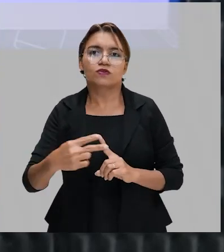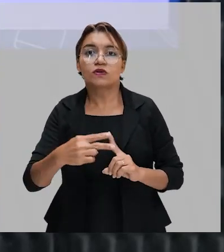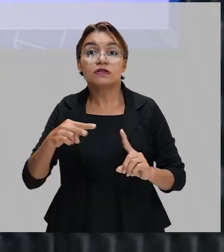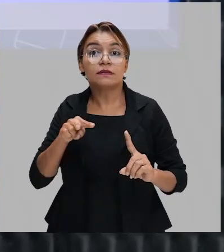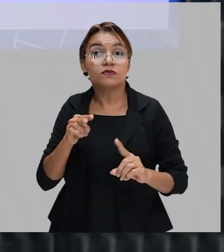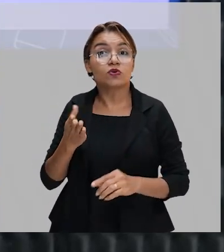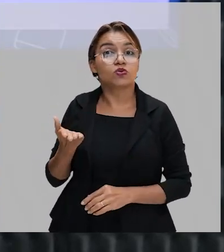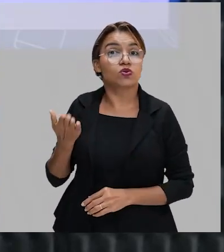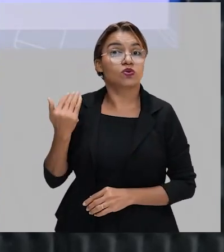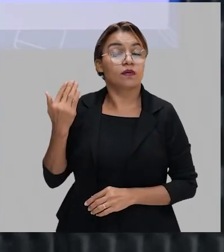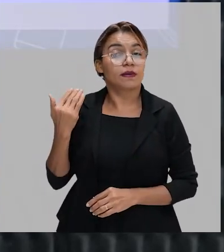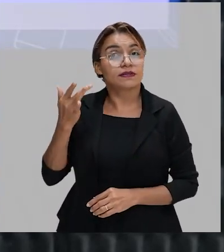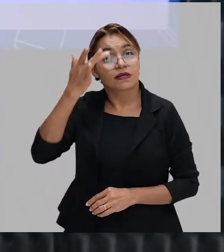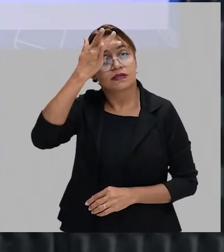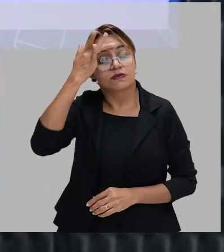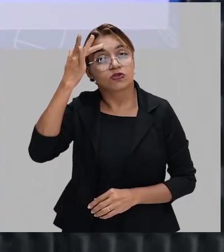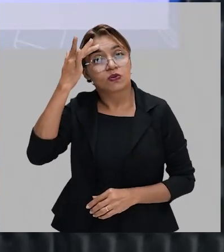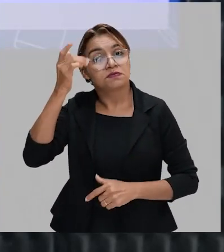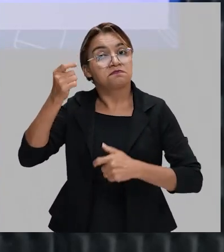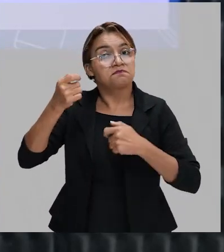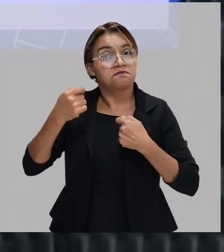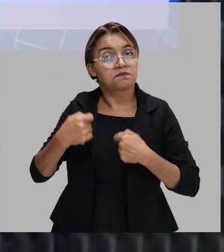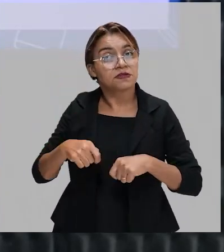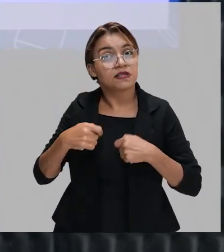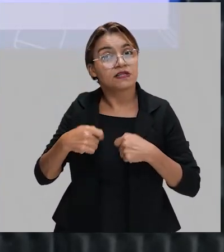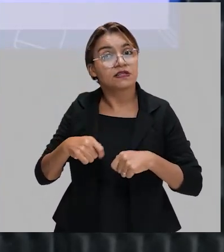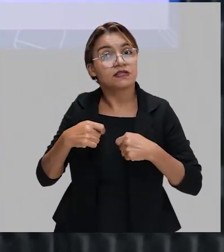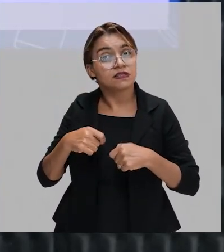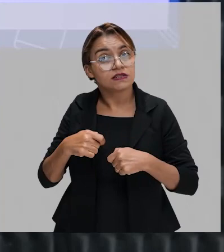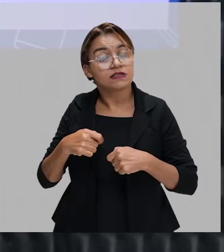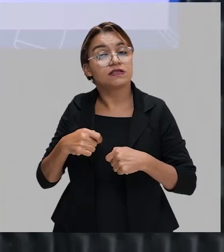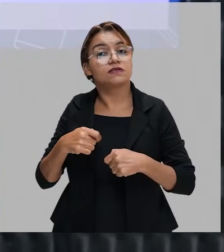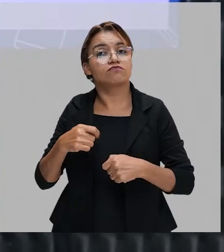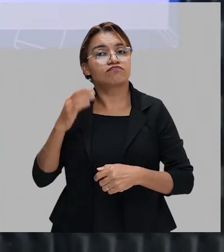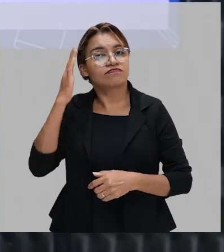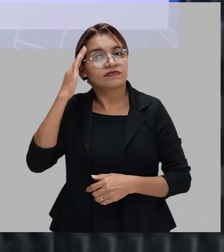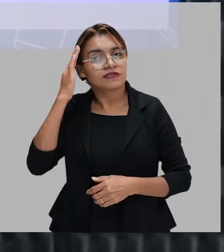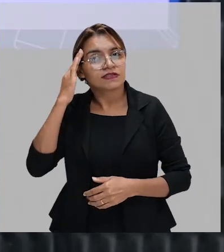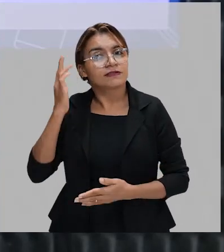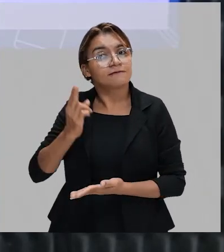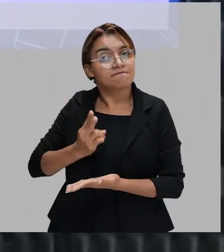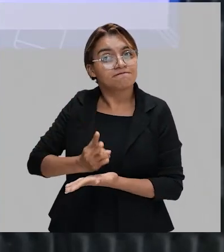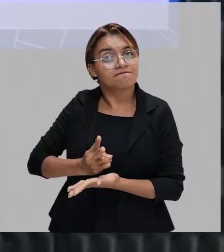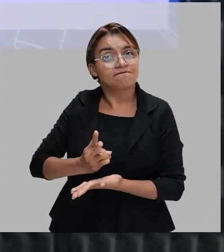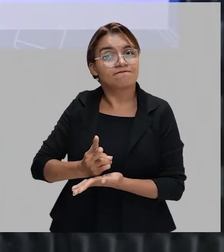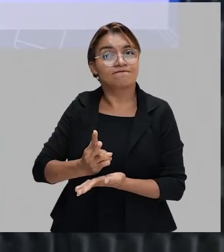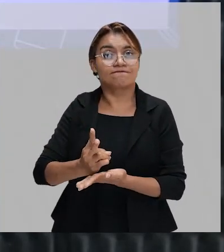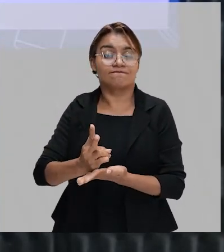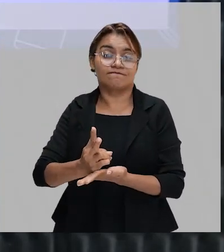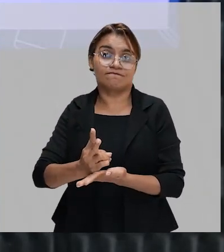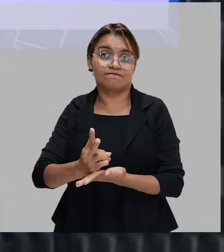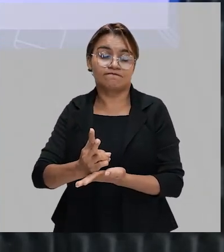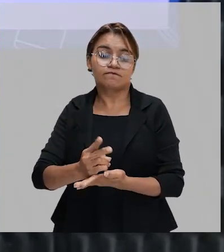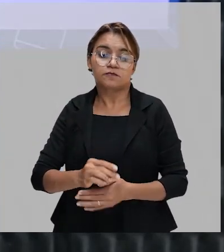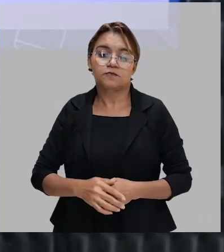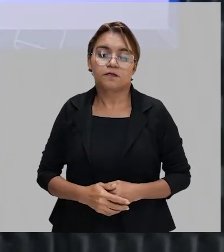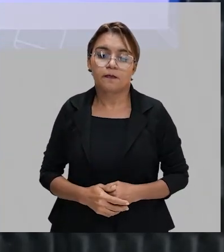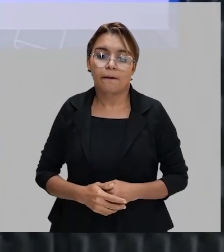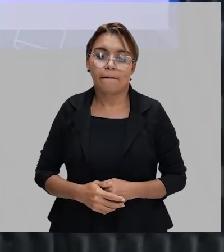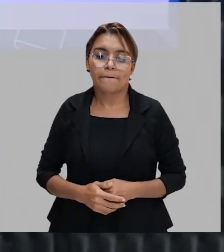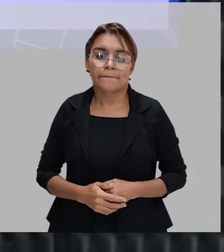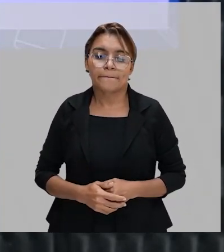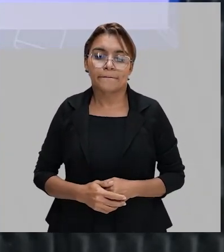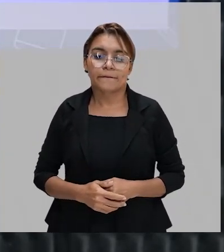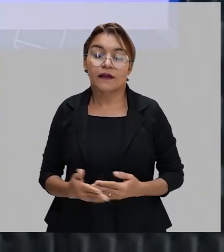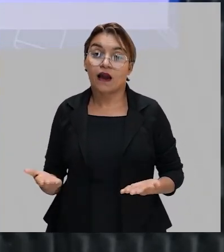passado que as pessoas precisam conservar. Tá bom? Então, o conservadorismo tem o seu... Agora sim, agora